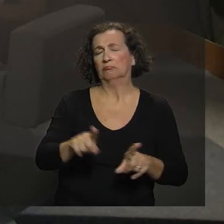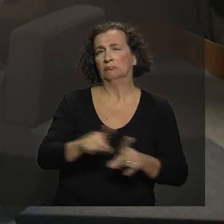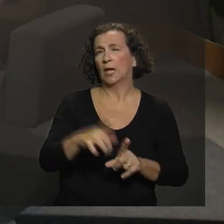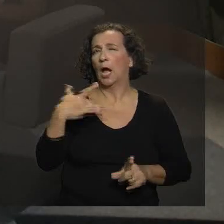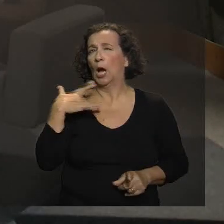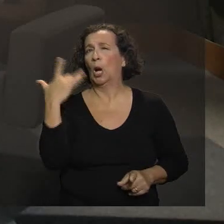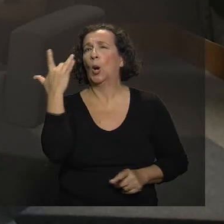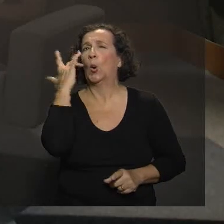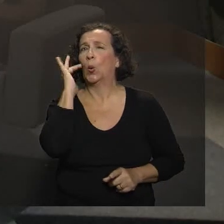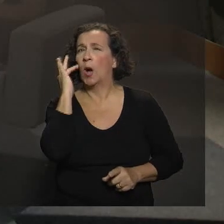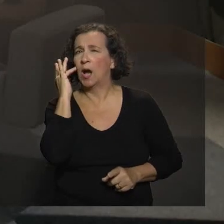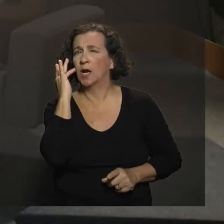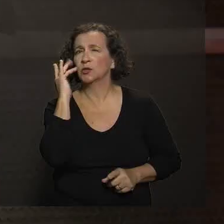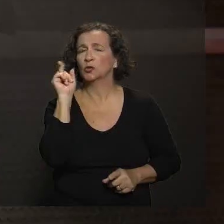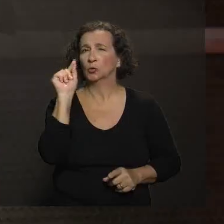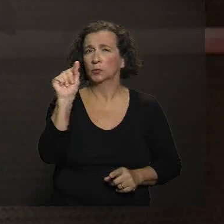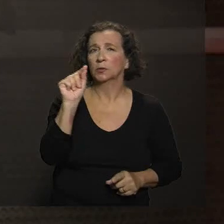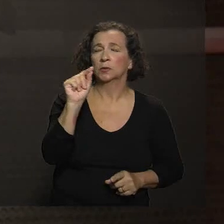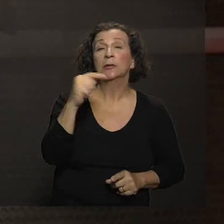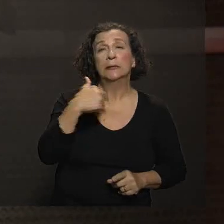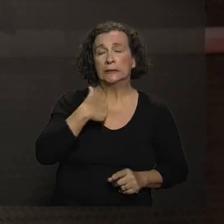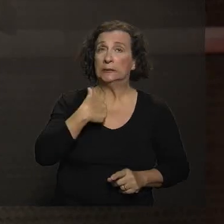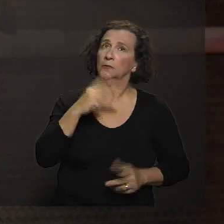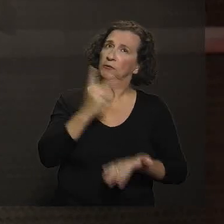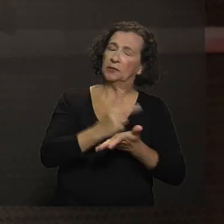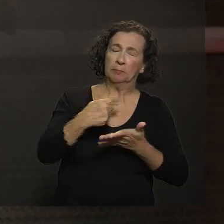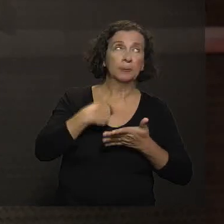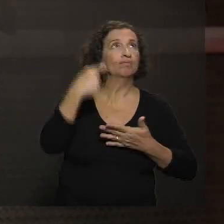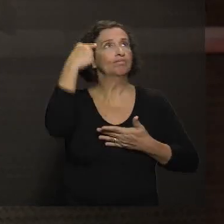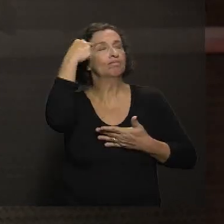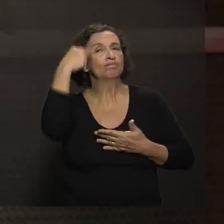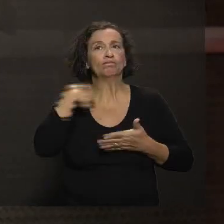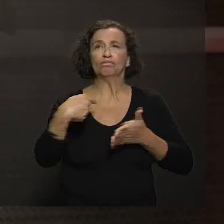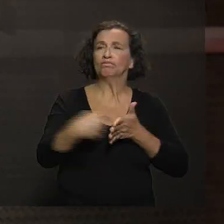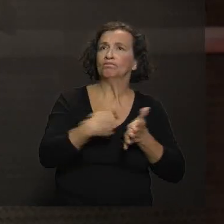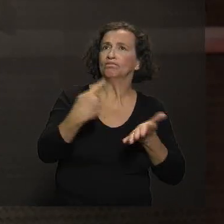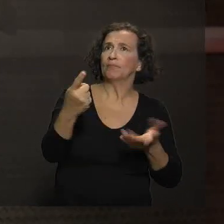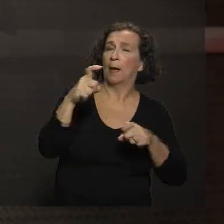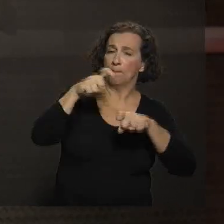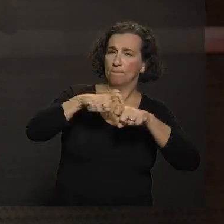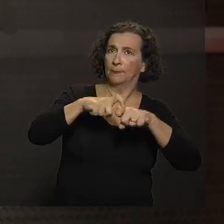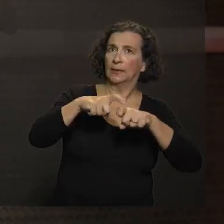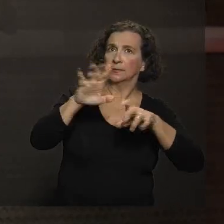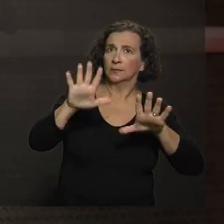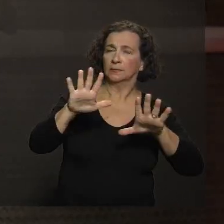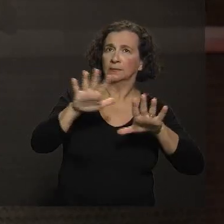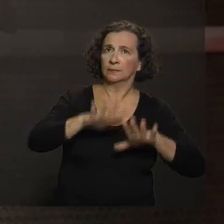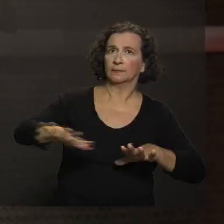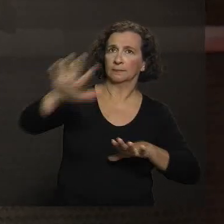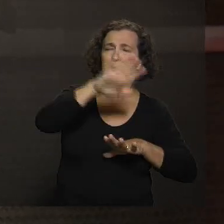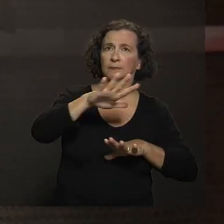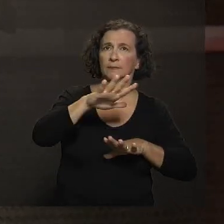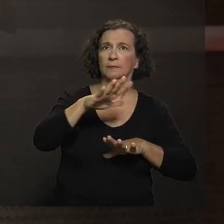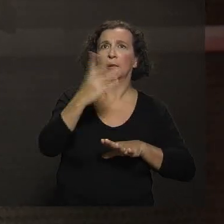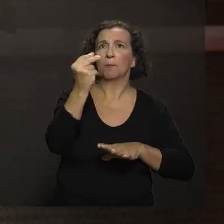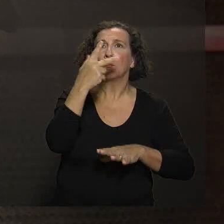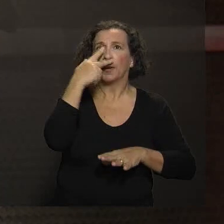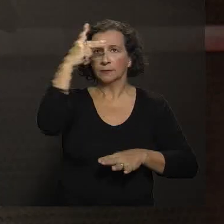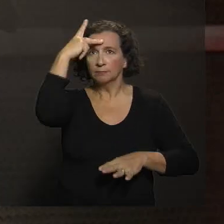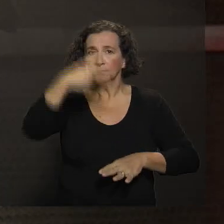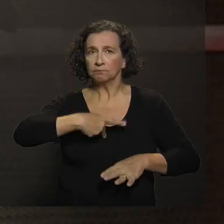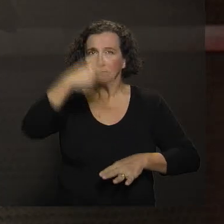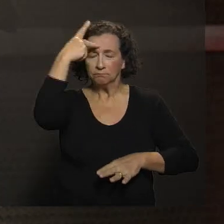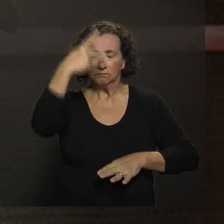independente disso, uma coisa que eu ando me questionando, a medicina é muito individualizada. Então, se você pensar